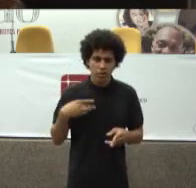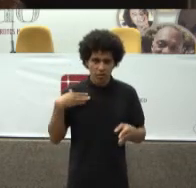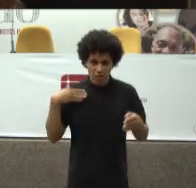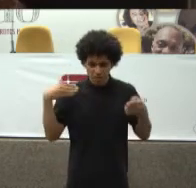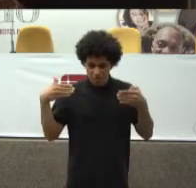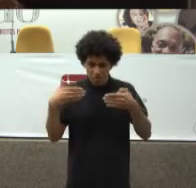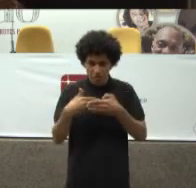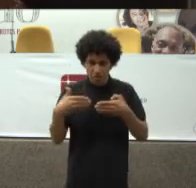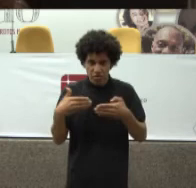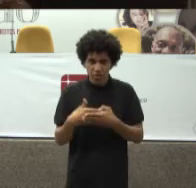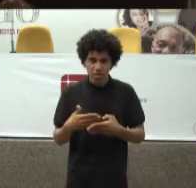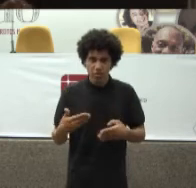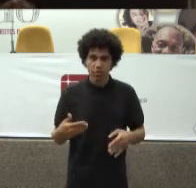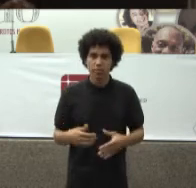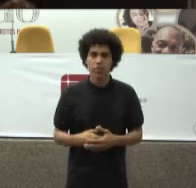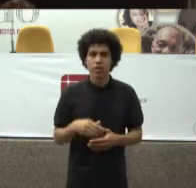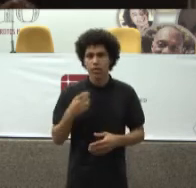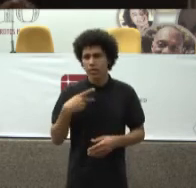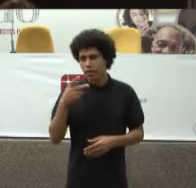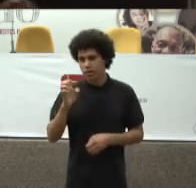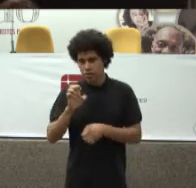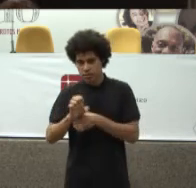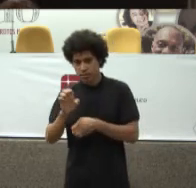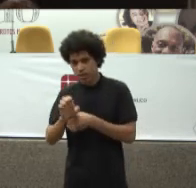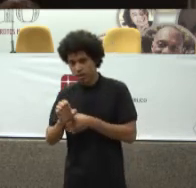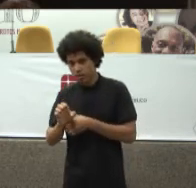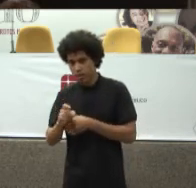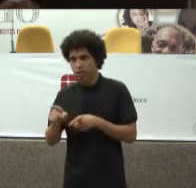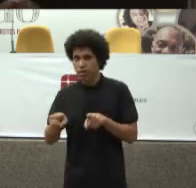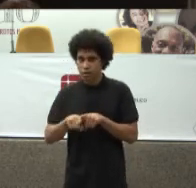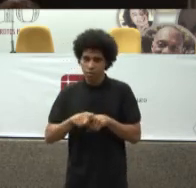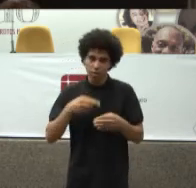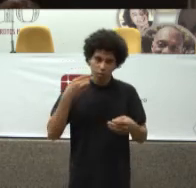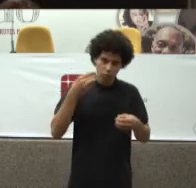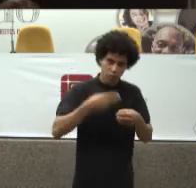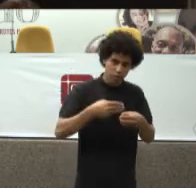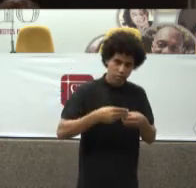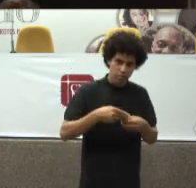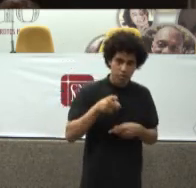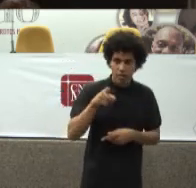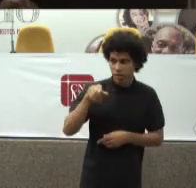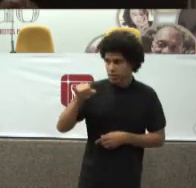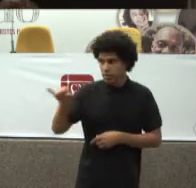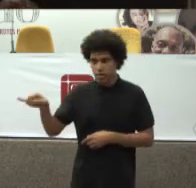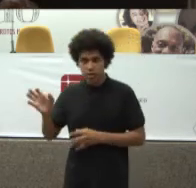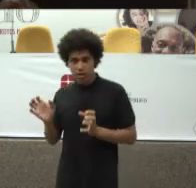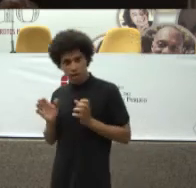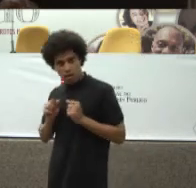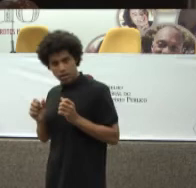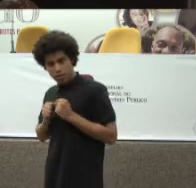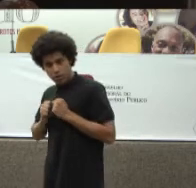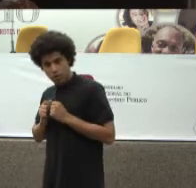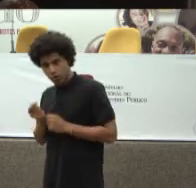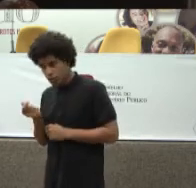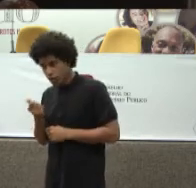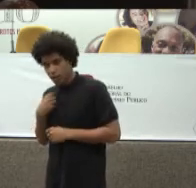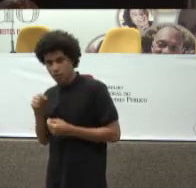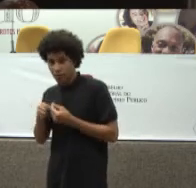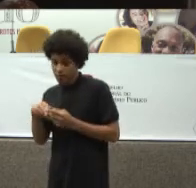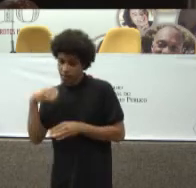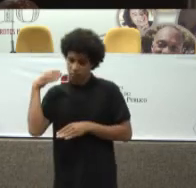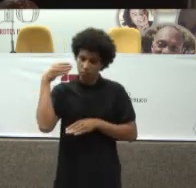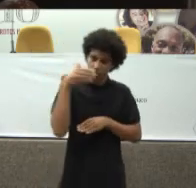estados E municípios Que se eles Recebiam Um dinheiro Para fazer A coisa A Eles tinham De fazer A coisa A Se a